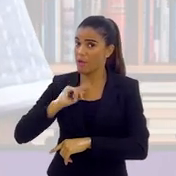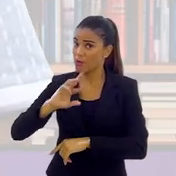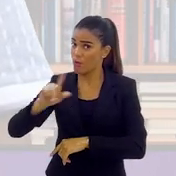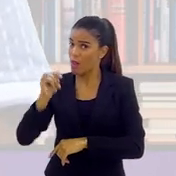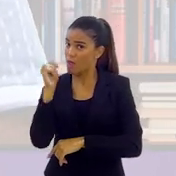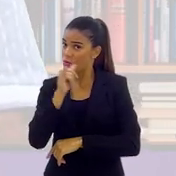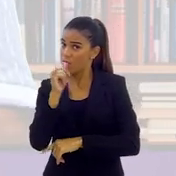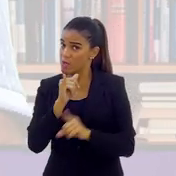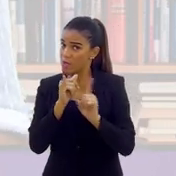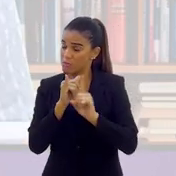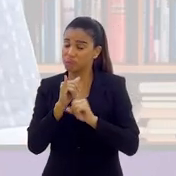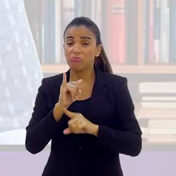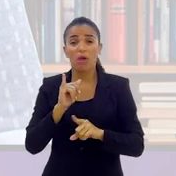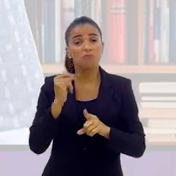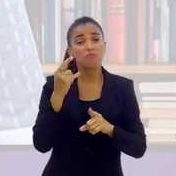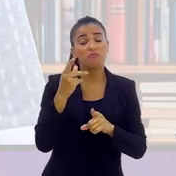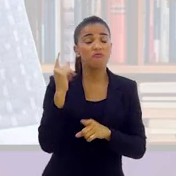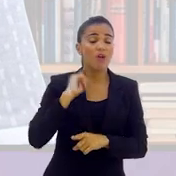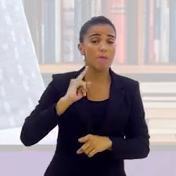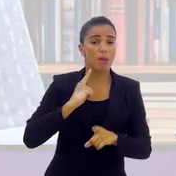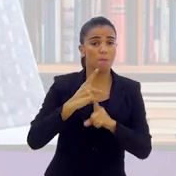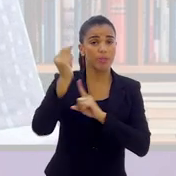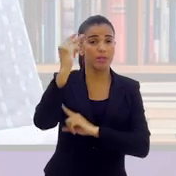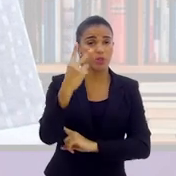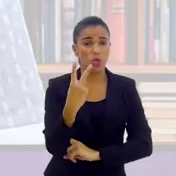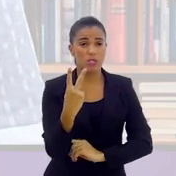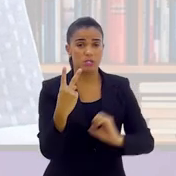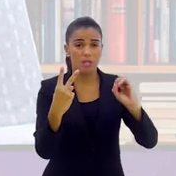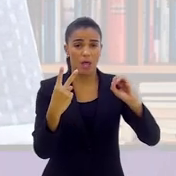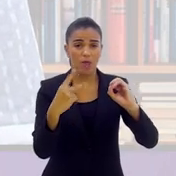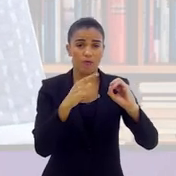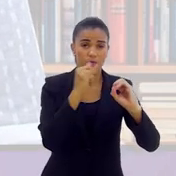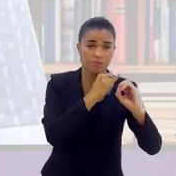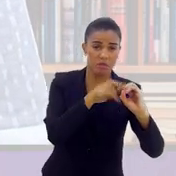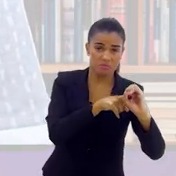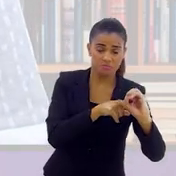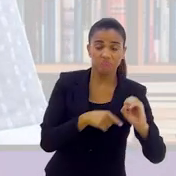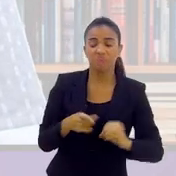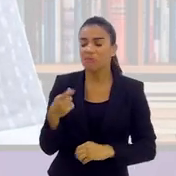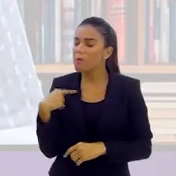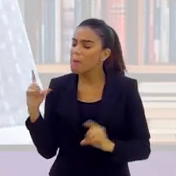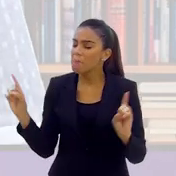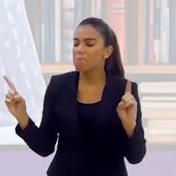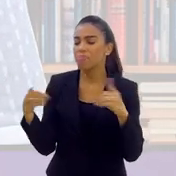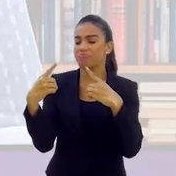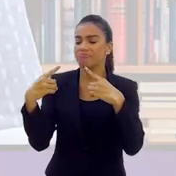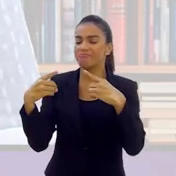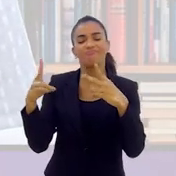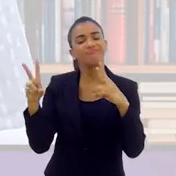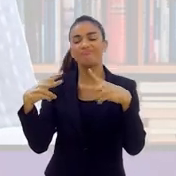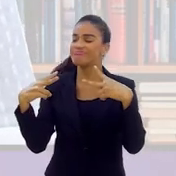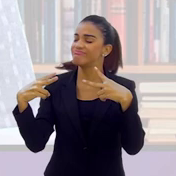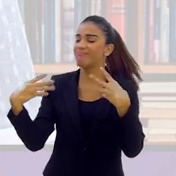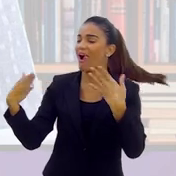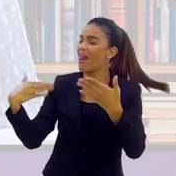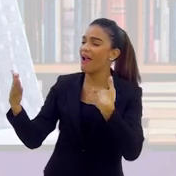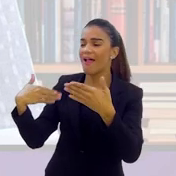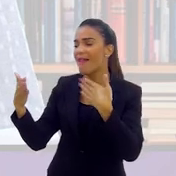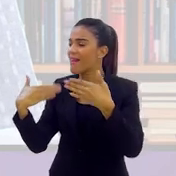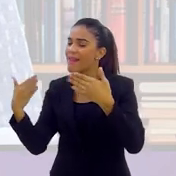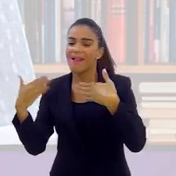venceu a partida por 2 a 0. Mas estavam ali, se encontrando, batendo papo.